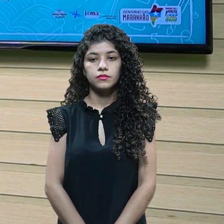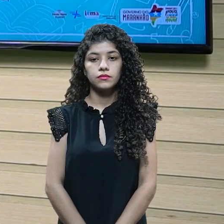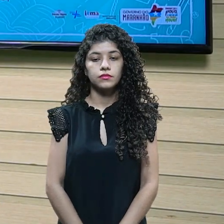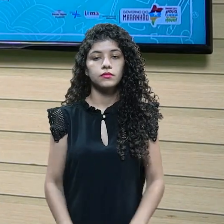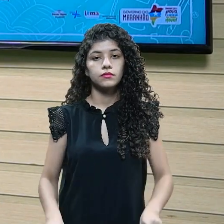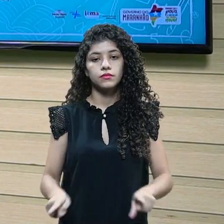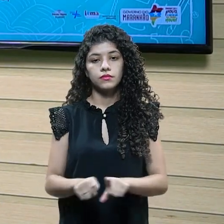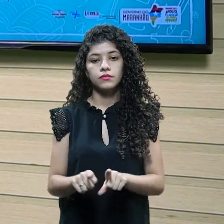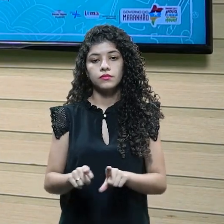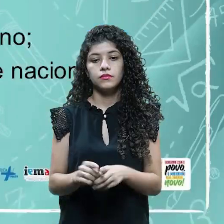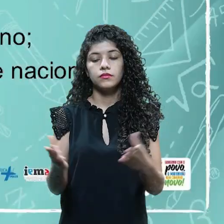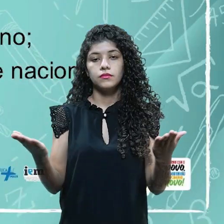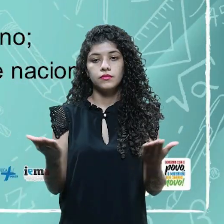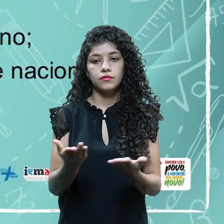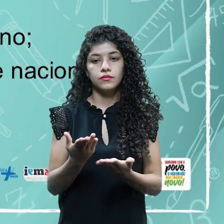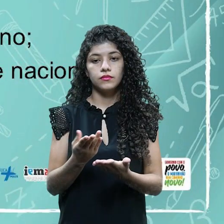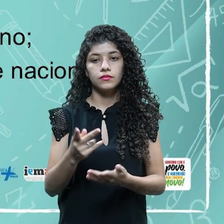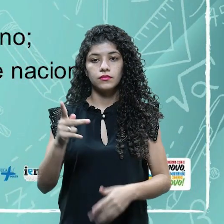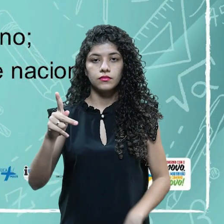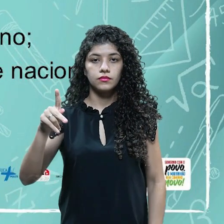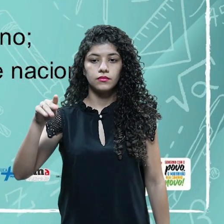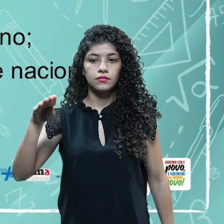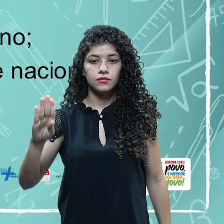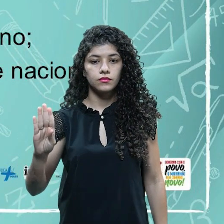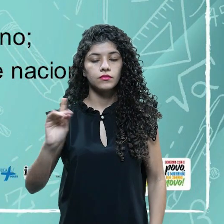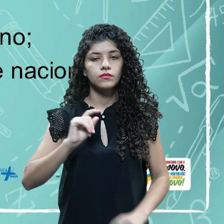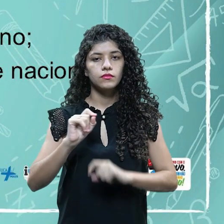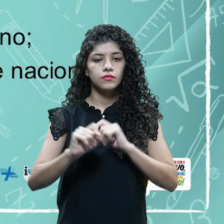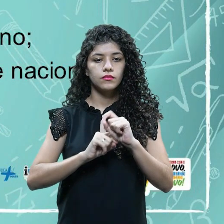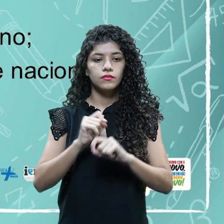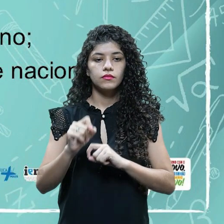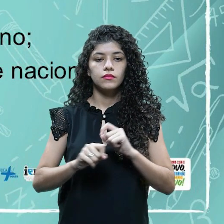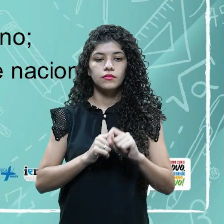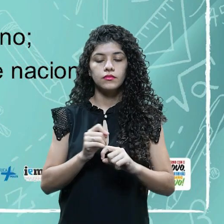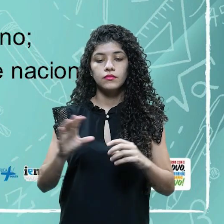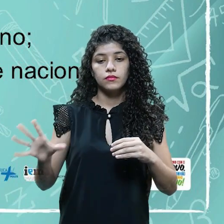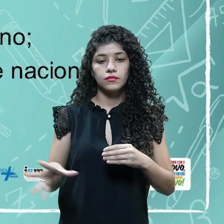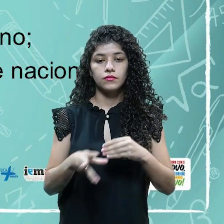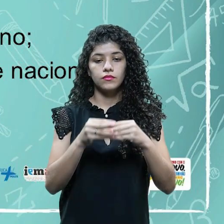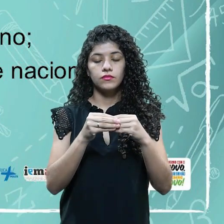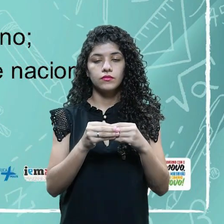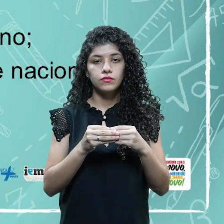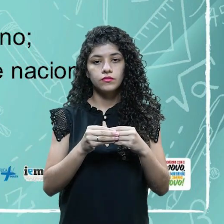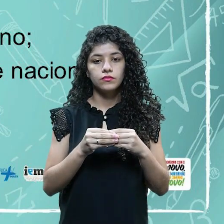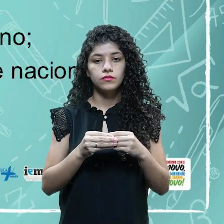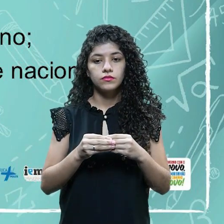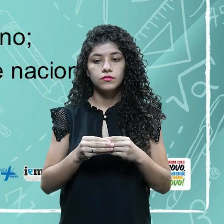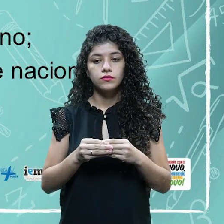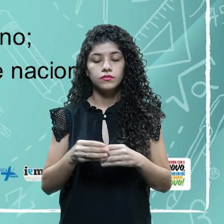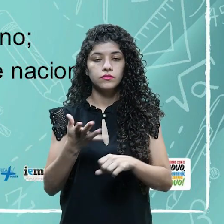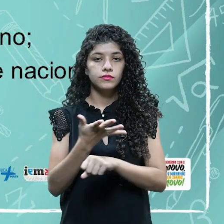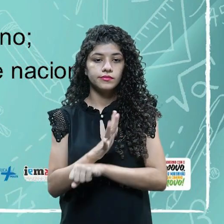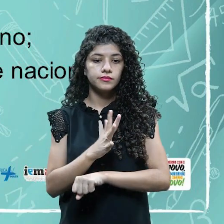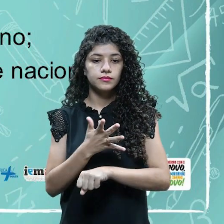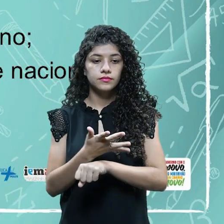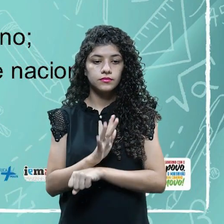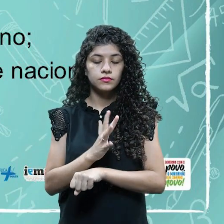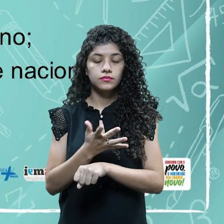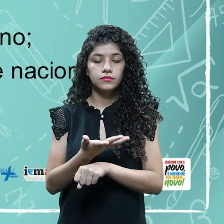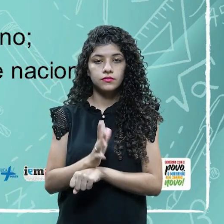Então, o que seria o cerimonial público? Ele é um conjunto de formalidades, né? Praticadas em um ato solene,